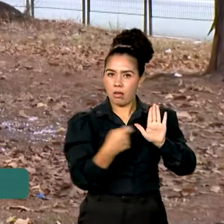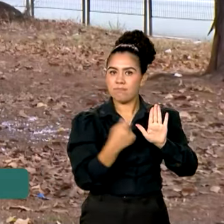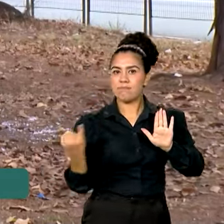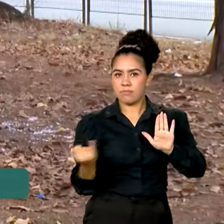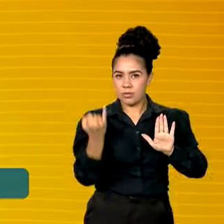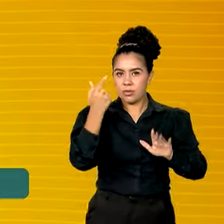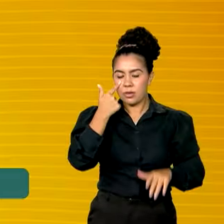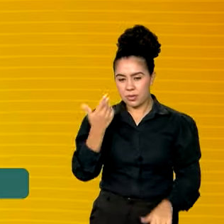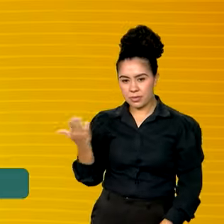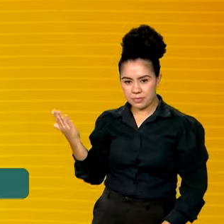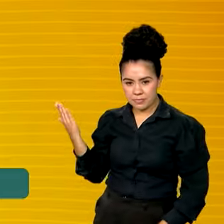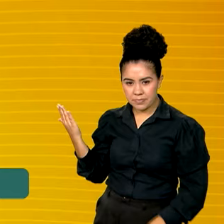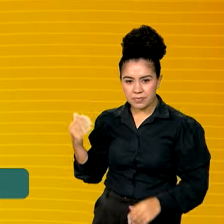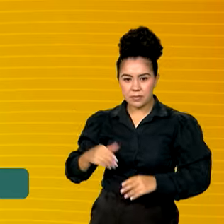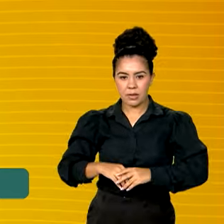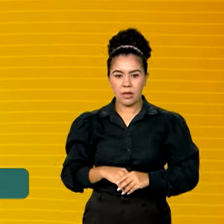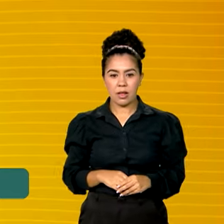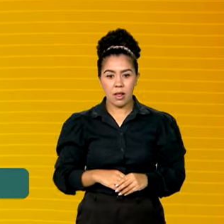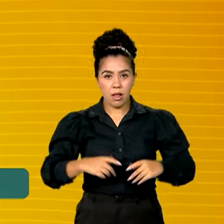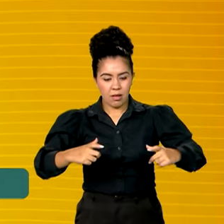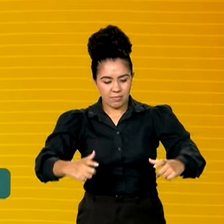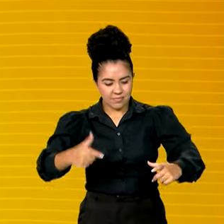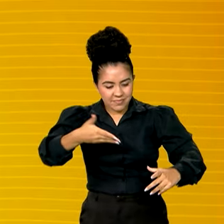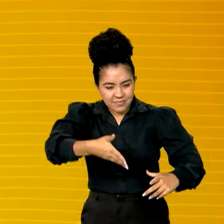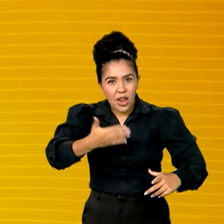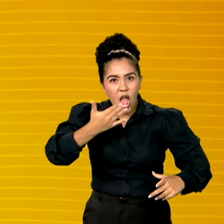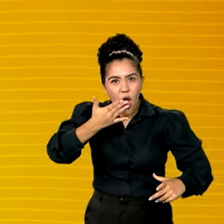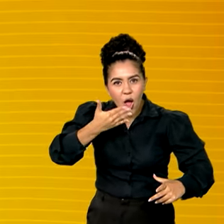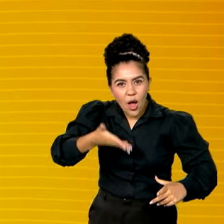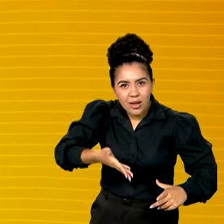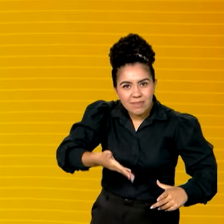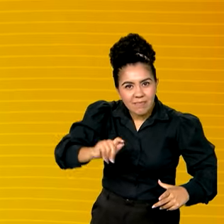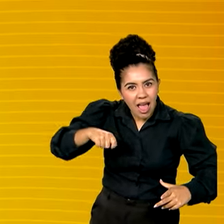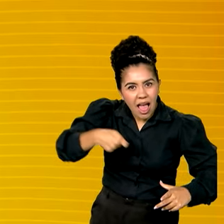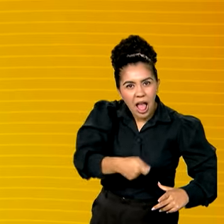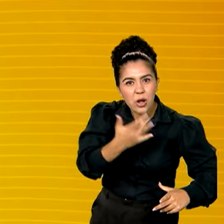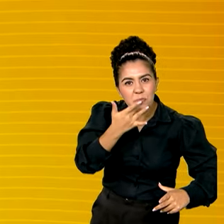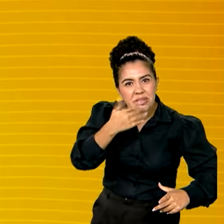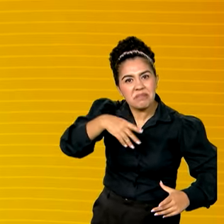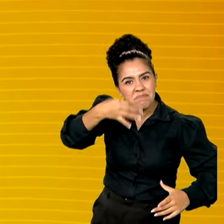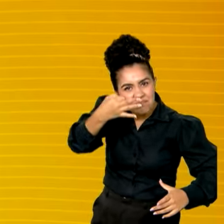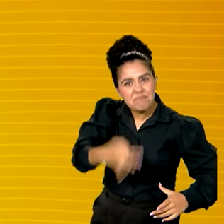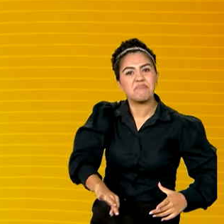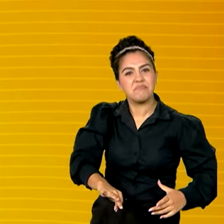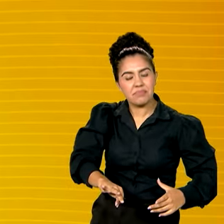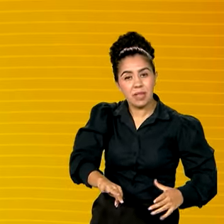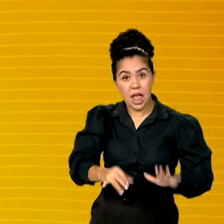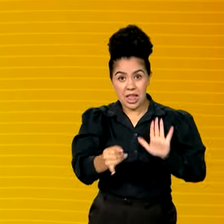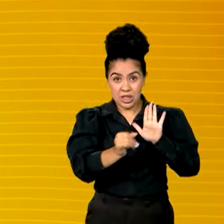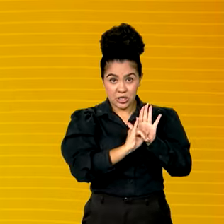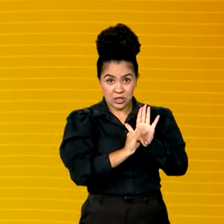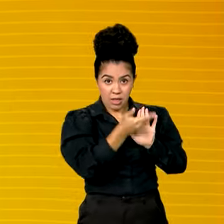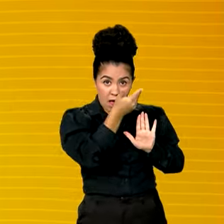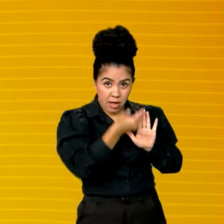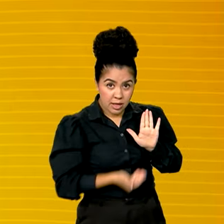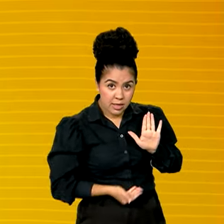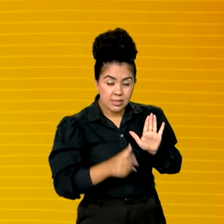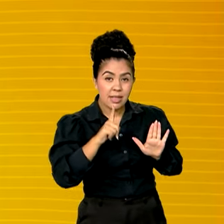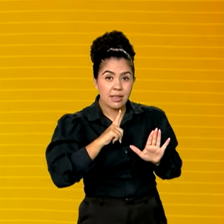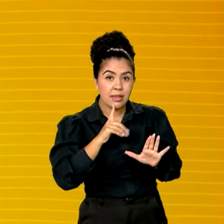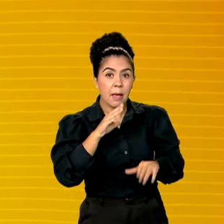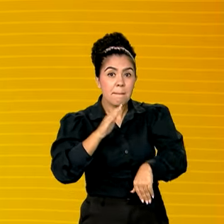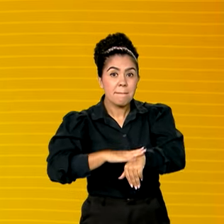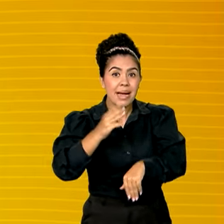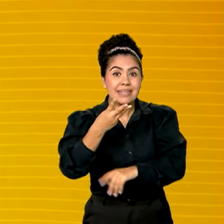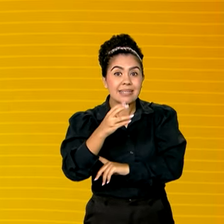ver. Alimento no prato, comida de verdade. Agora, nesse edital, são mais 30 milhões